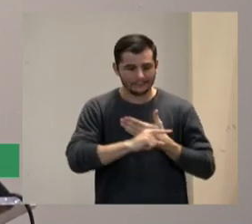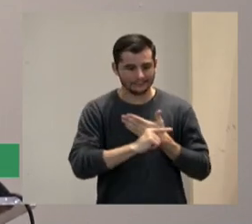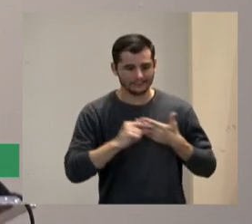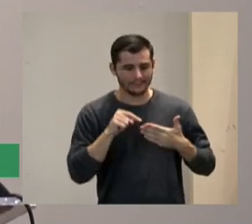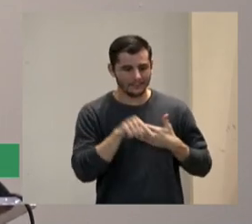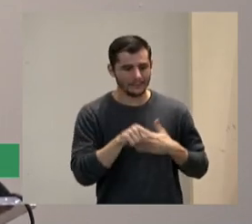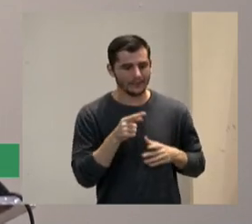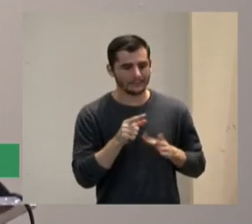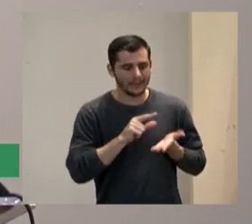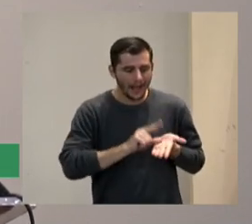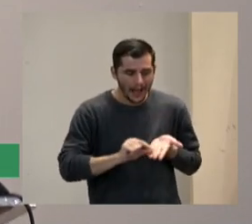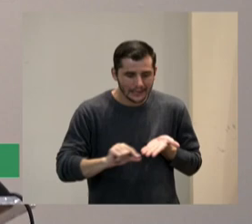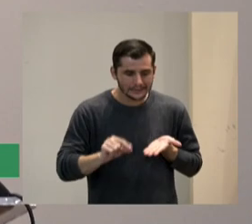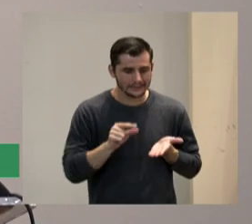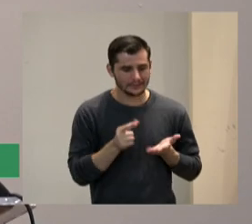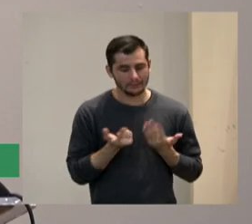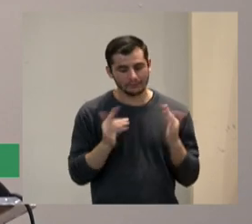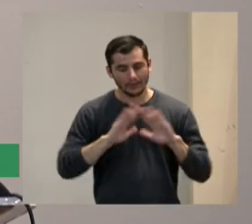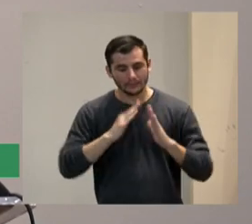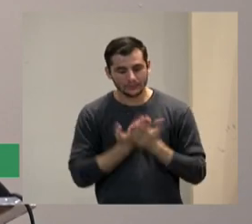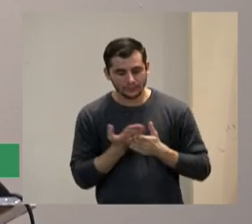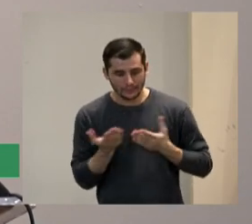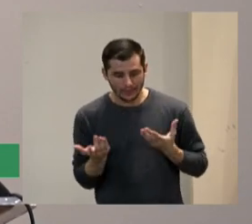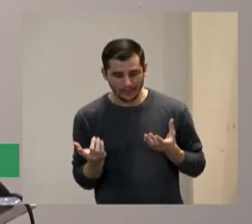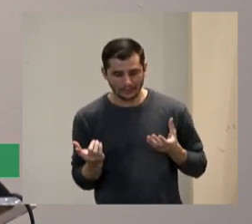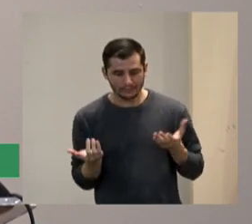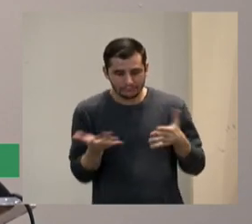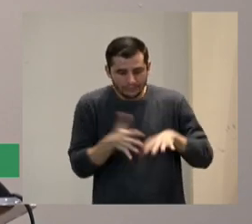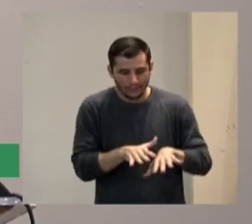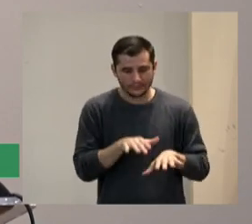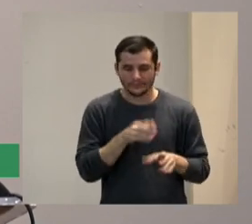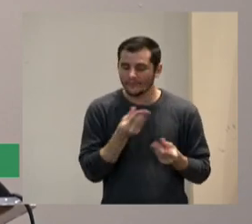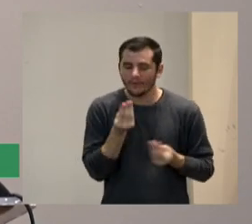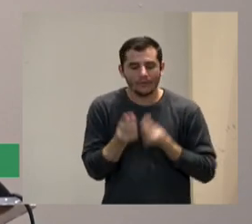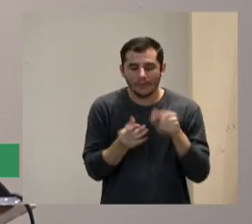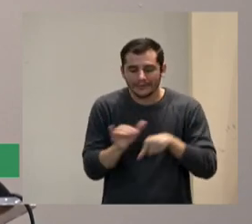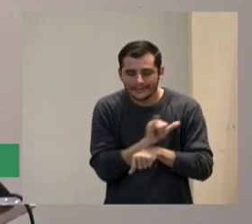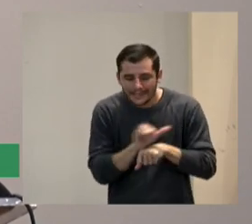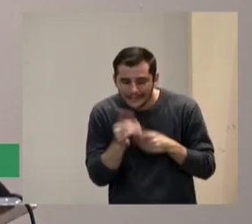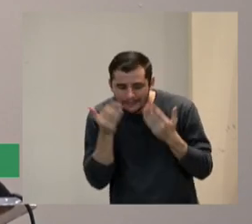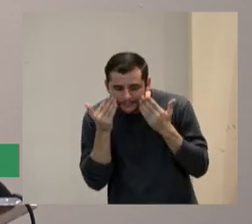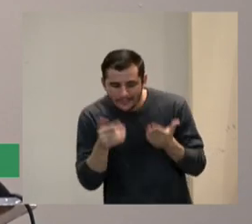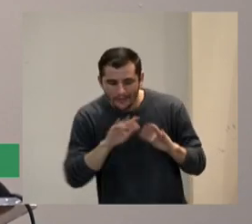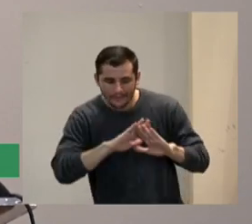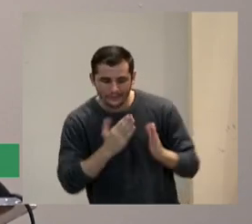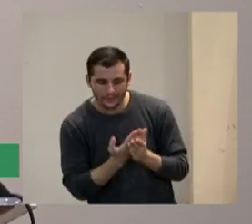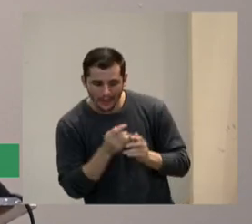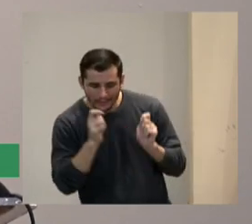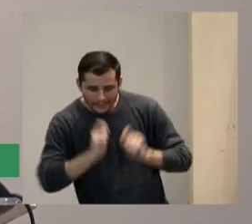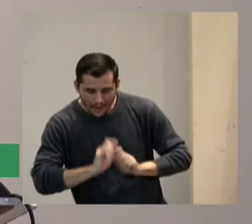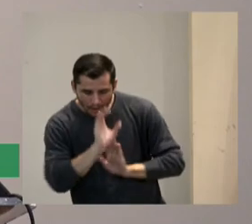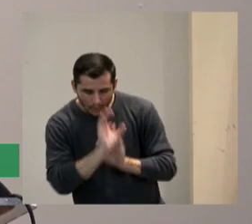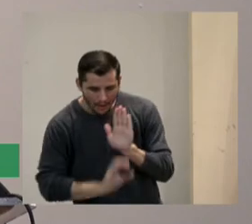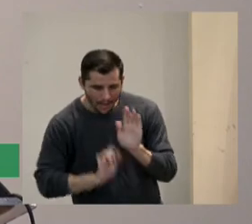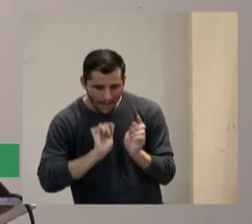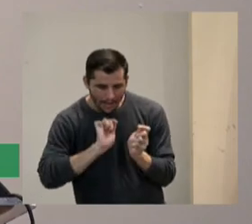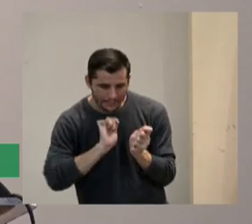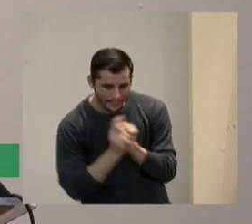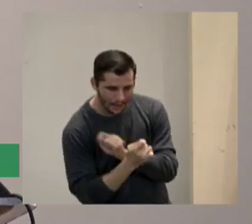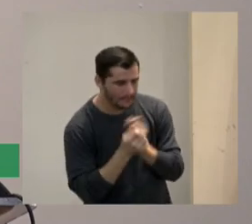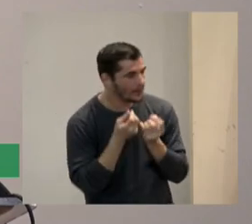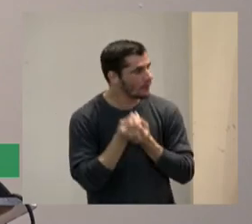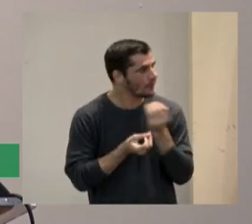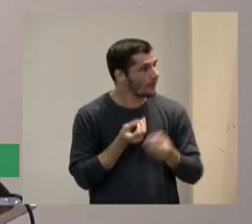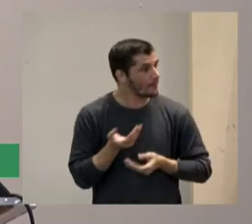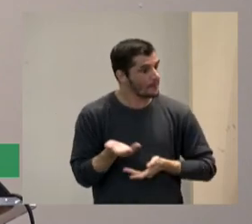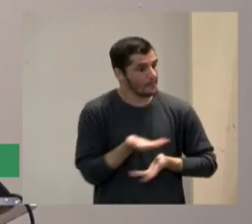inclusiva e estratégias para fazer frente a ela as adaptações curriculares com a palavra para